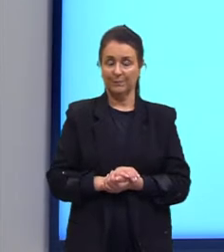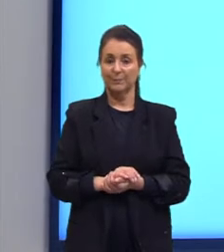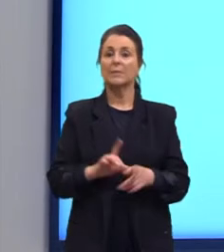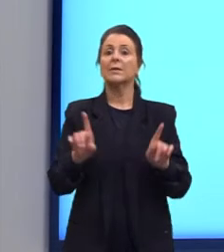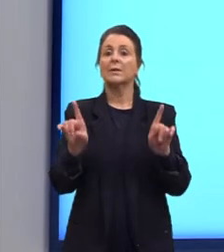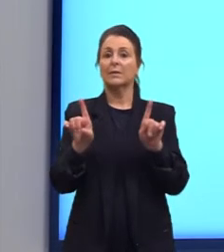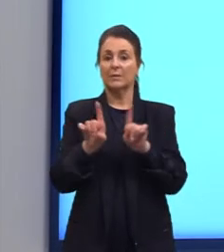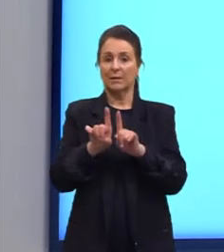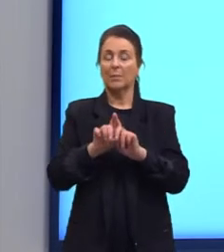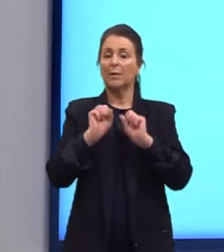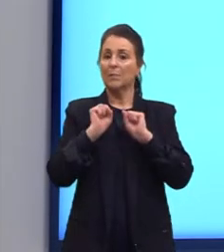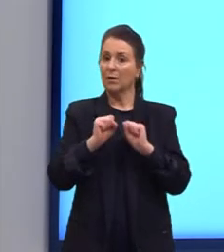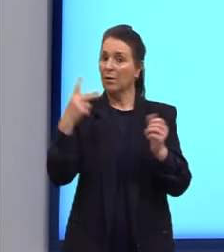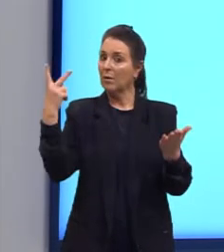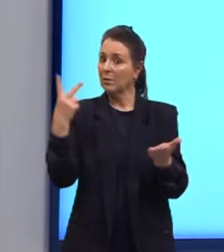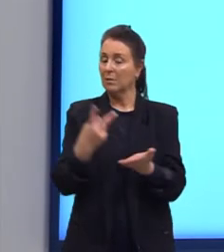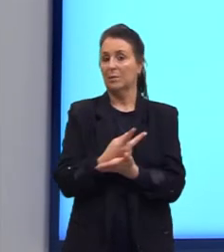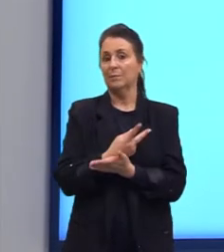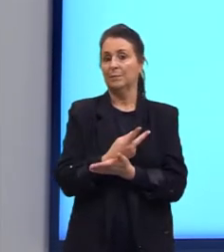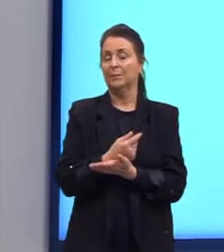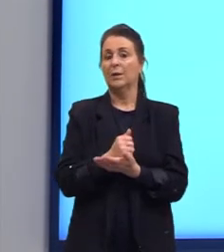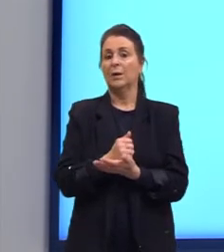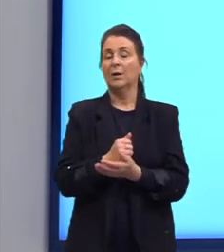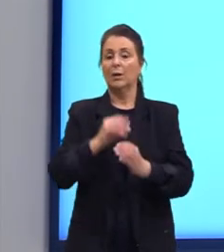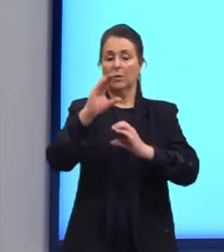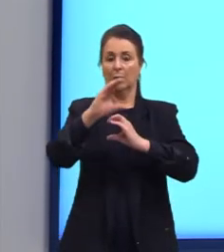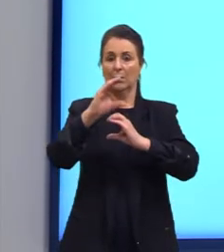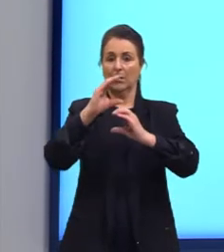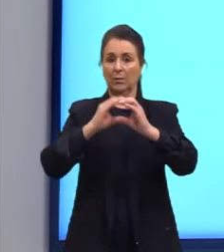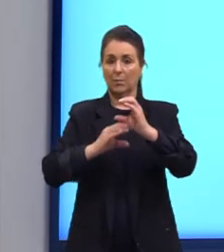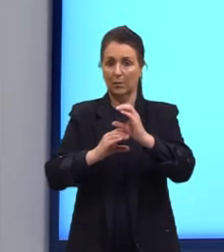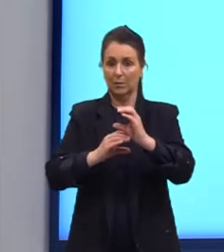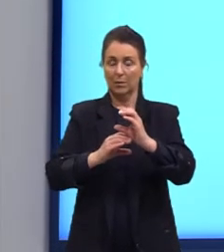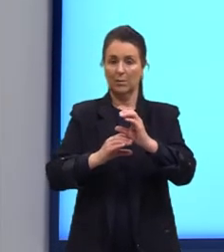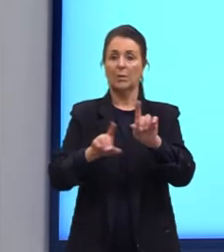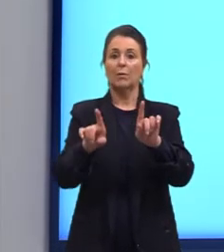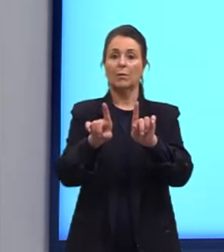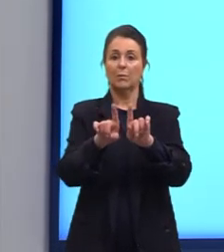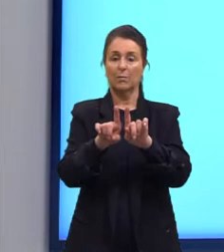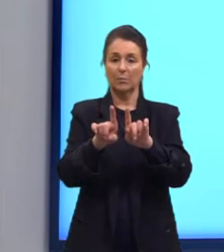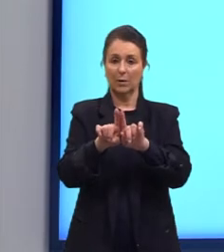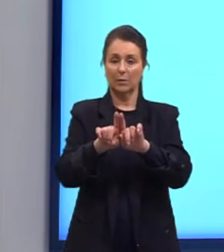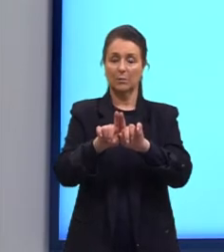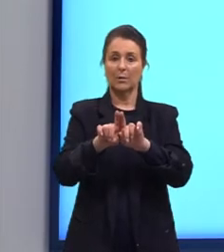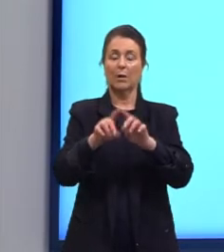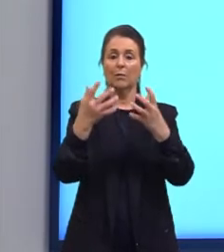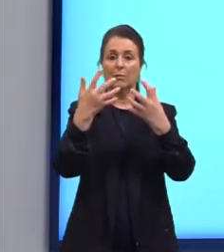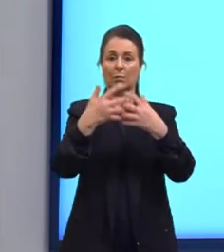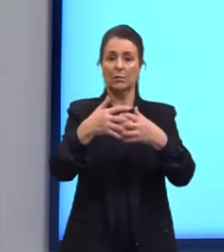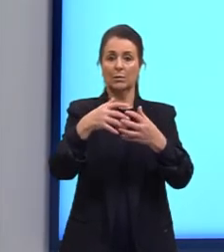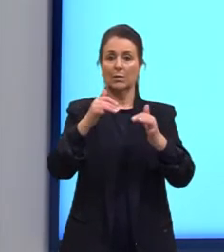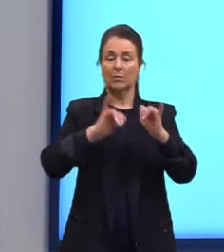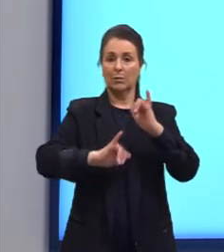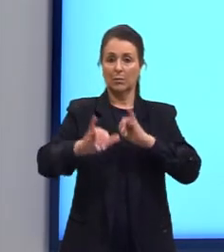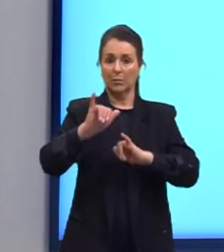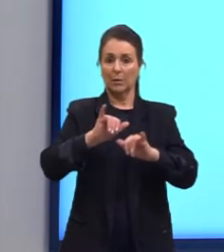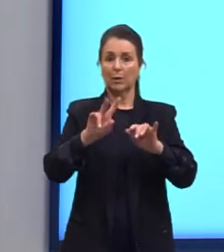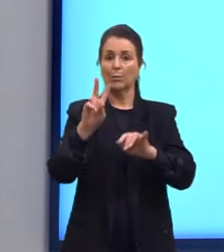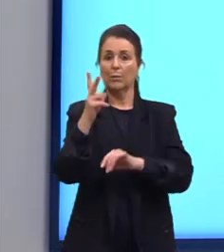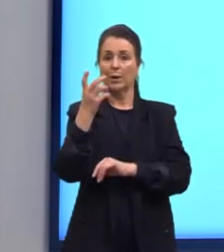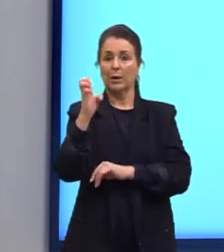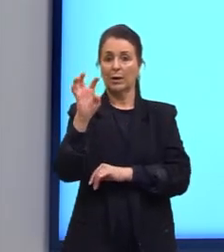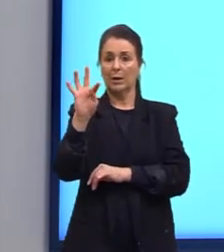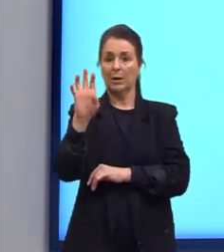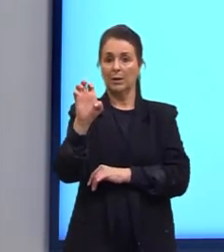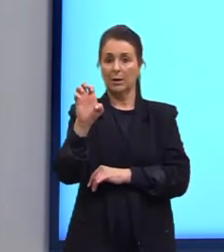Também pode ocorrer quando os compostos têm a mesma função química, mas a diferença da posição do heteroátomo. É como se fosse